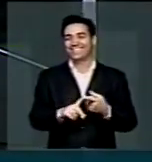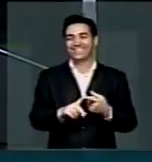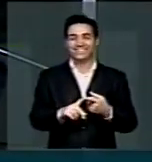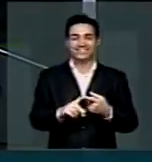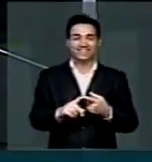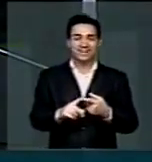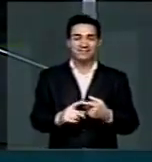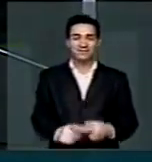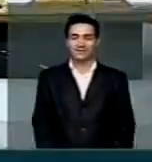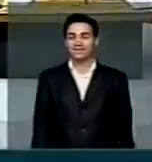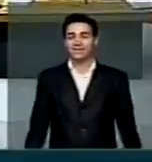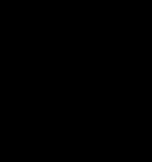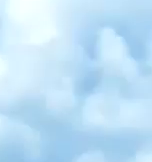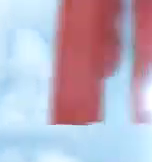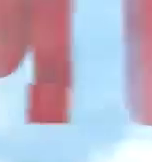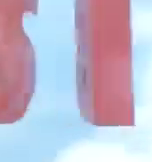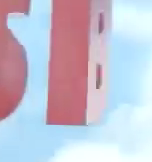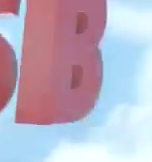Muito obrigado, presidente.